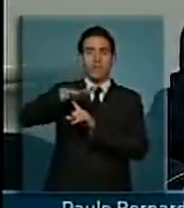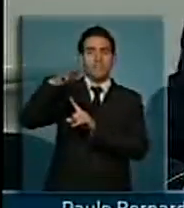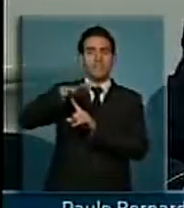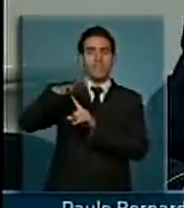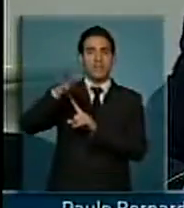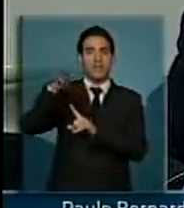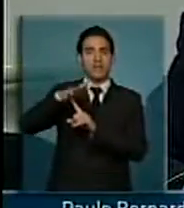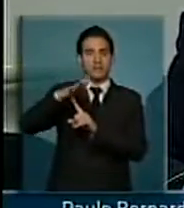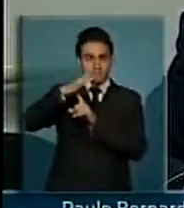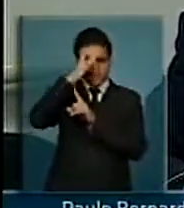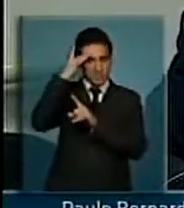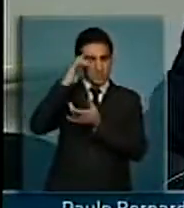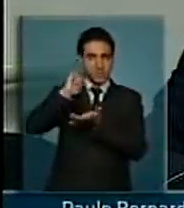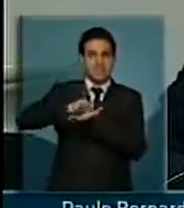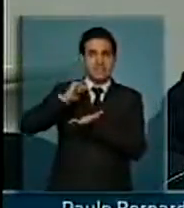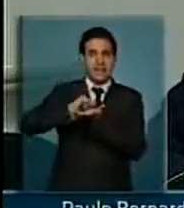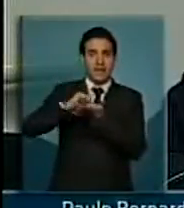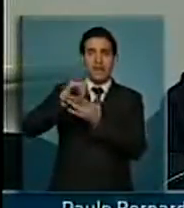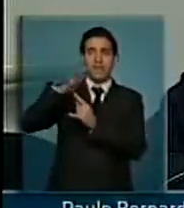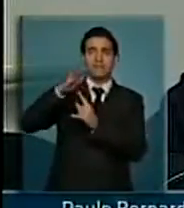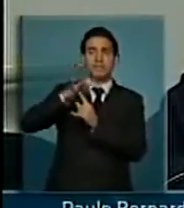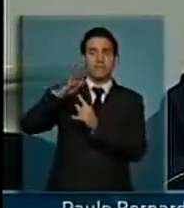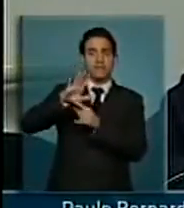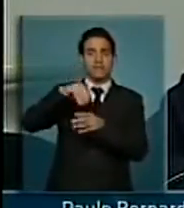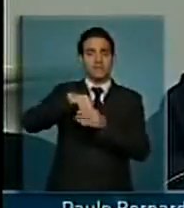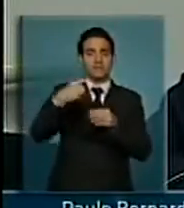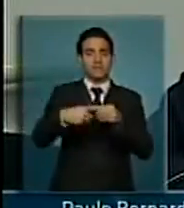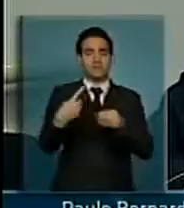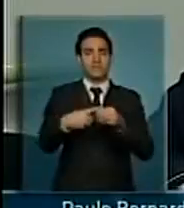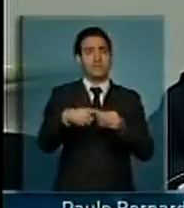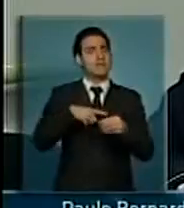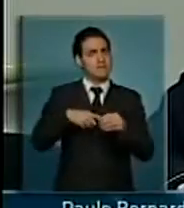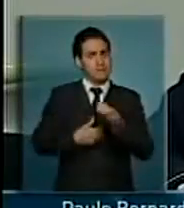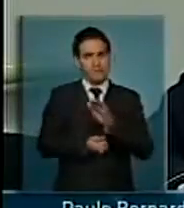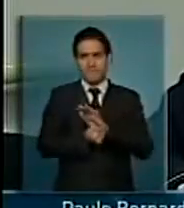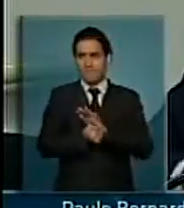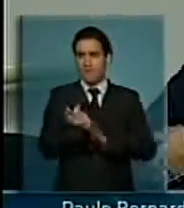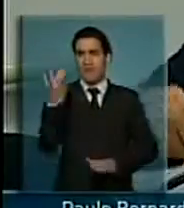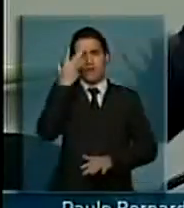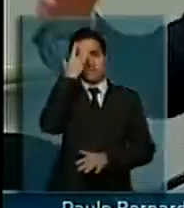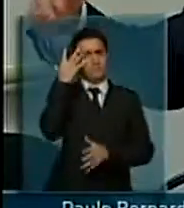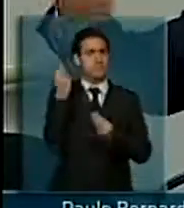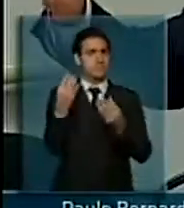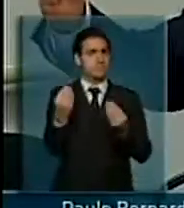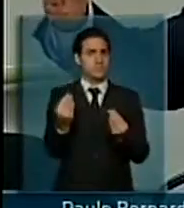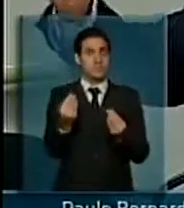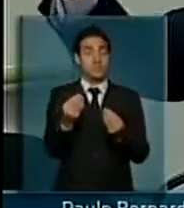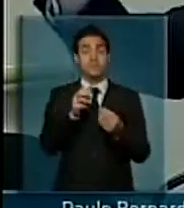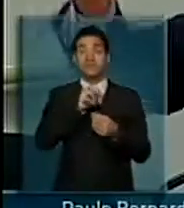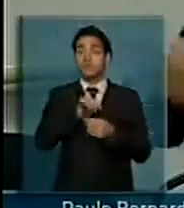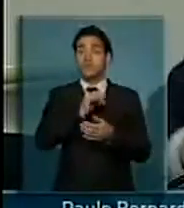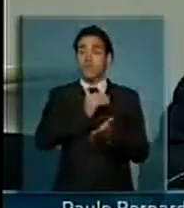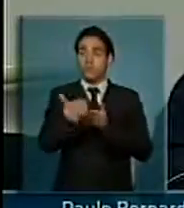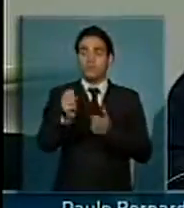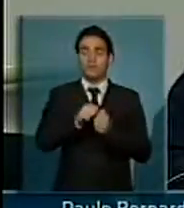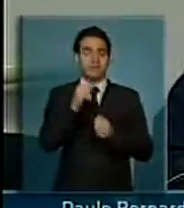instalam antenas parabólicas aí no interior, e são milhares e milhares de pessoas. Então, se você começar a levar